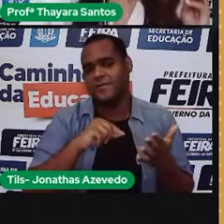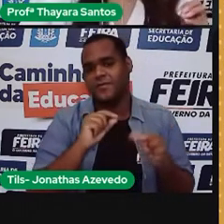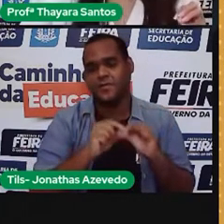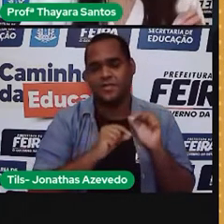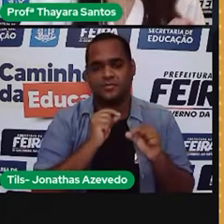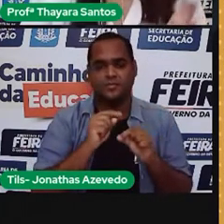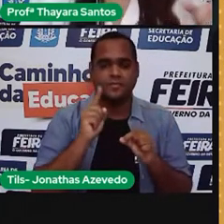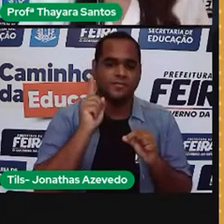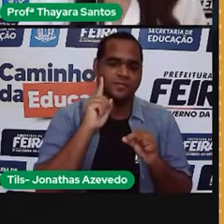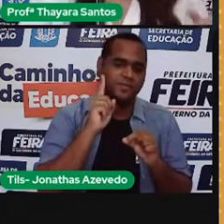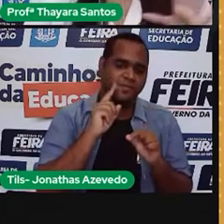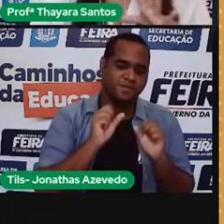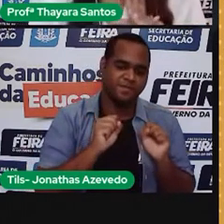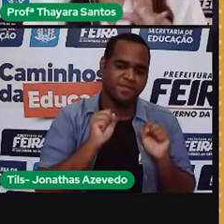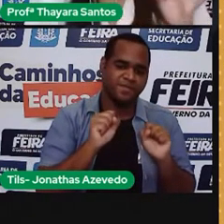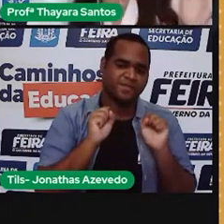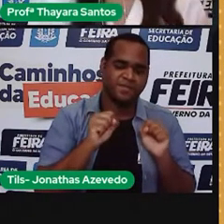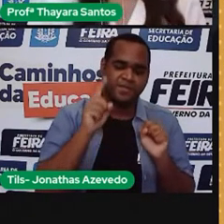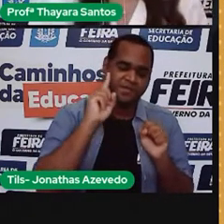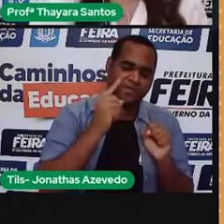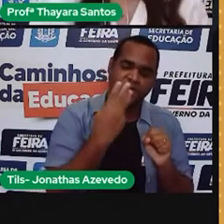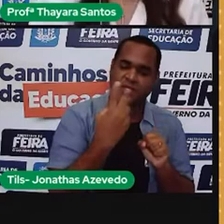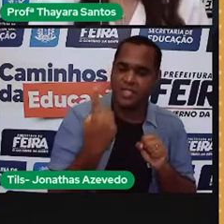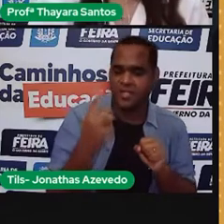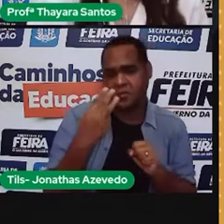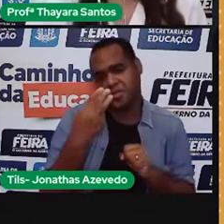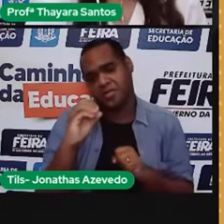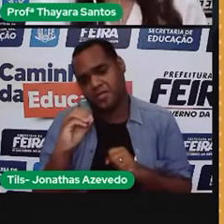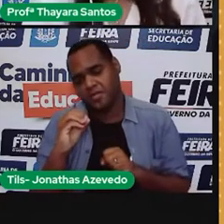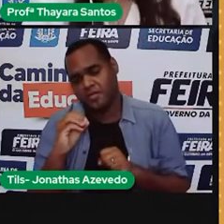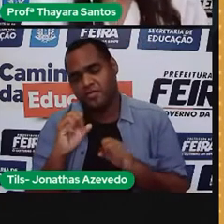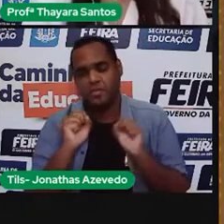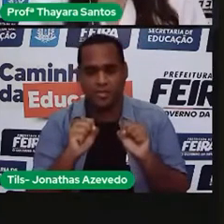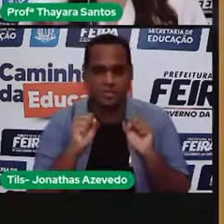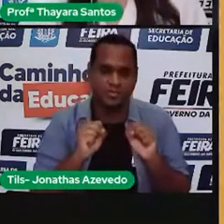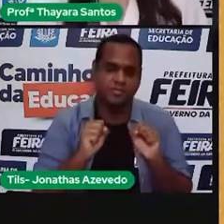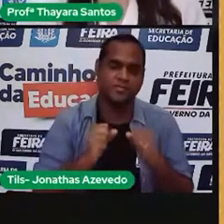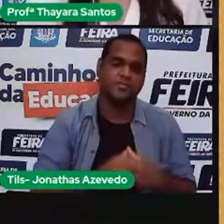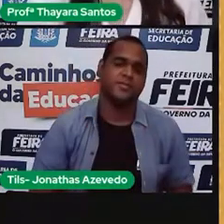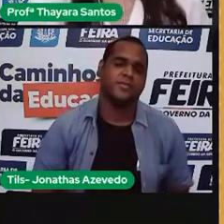a gente vai ter que multiplicar por 30 ou por 31, depende do mês que a gente está falando ali.